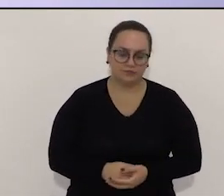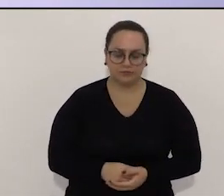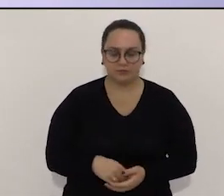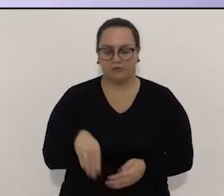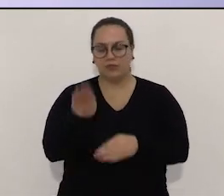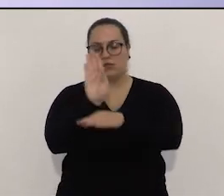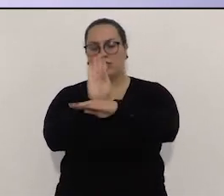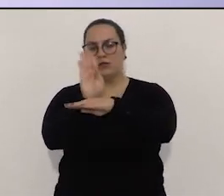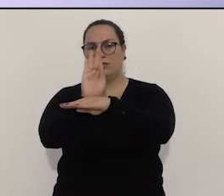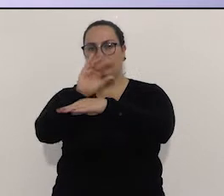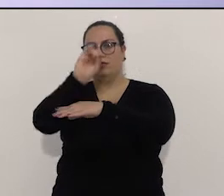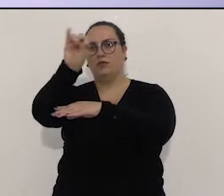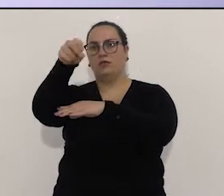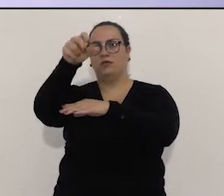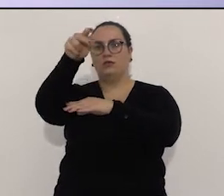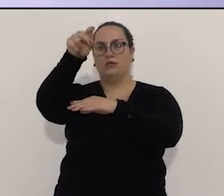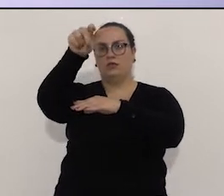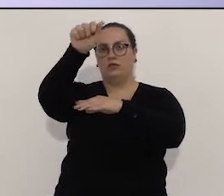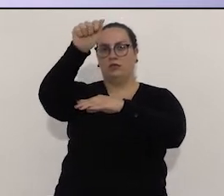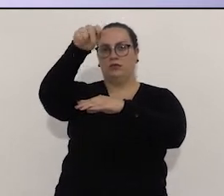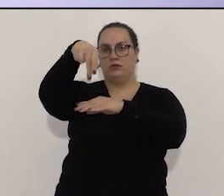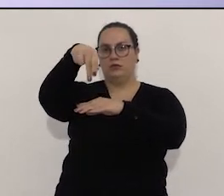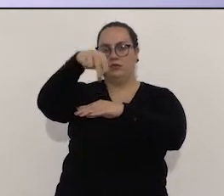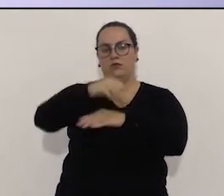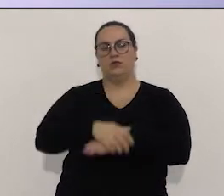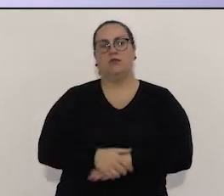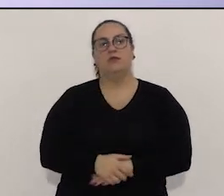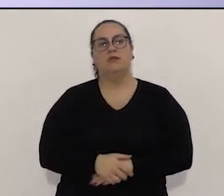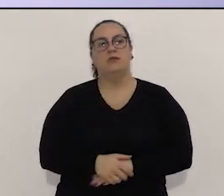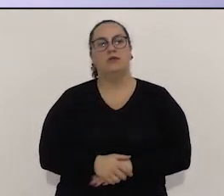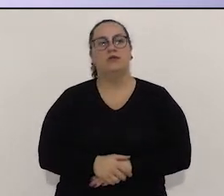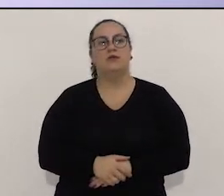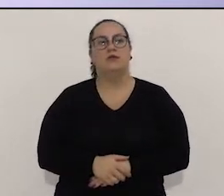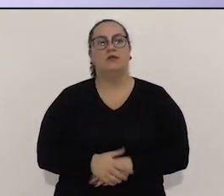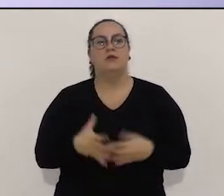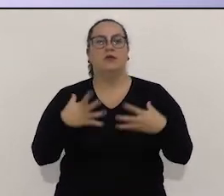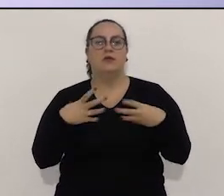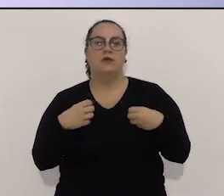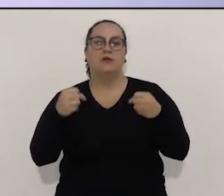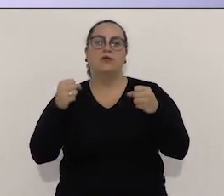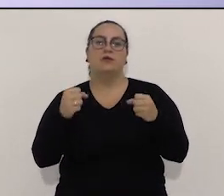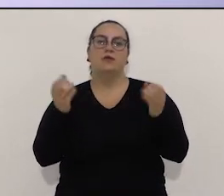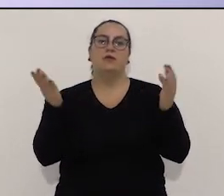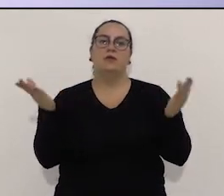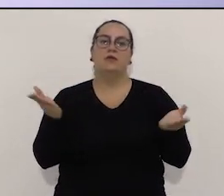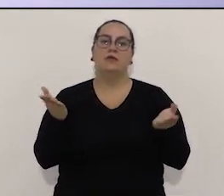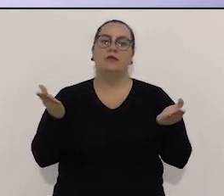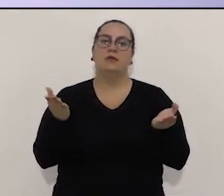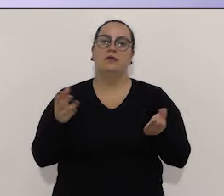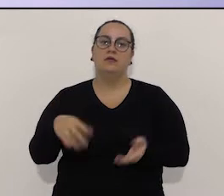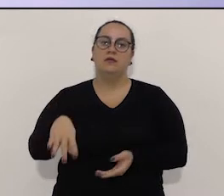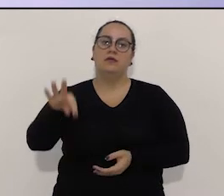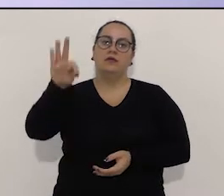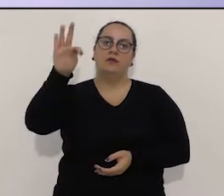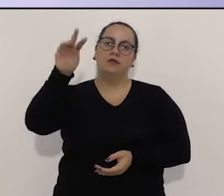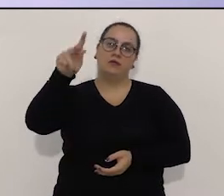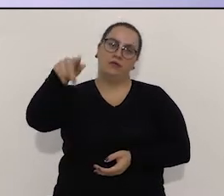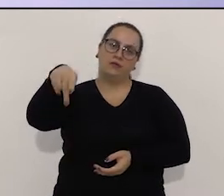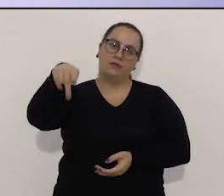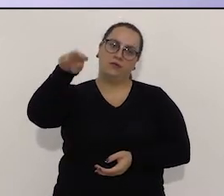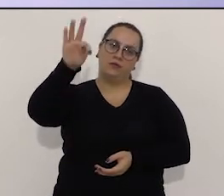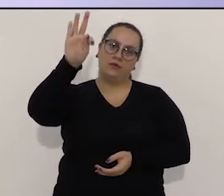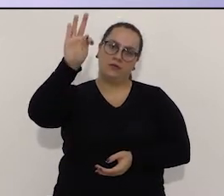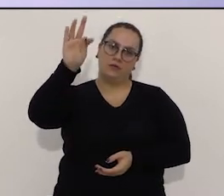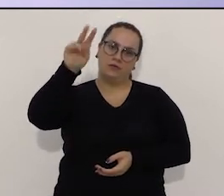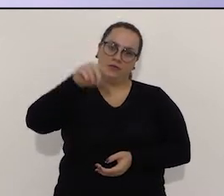pela Dovale TV, pela Jovem Pan, pelas nossas redes sociais. Enfim, estamos recebendo hoje o candidato do Partido dos Trabalhadores,